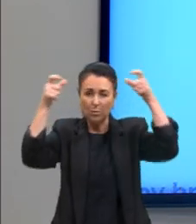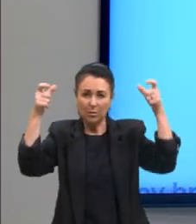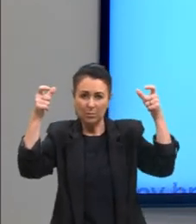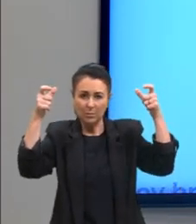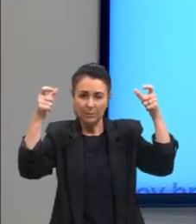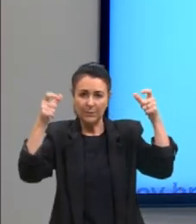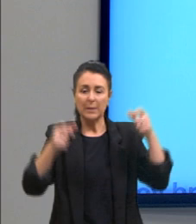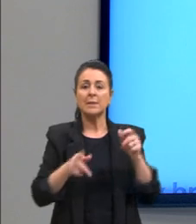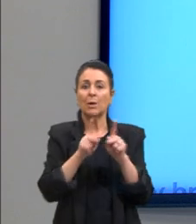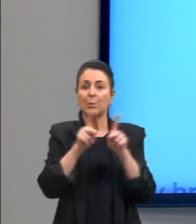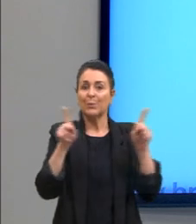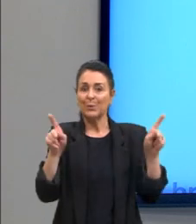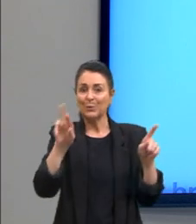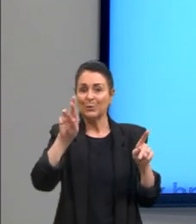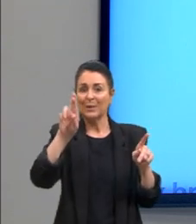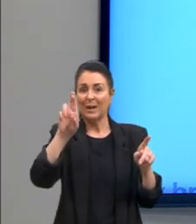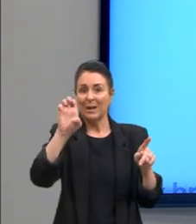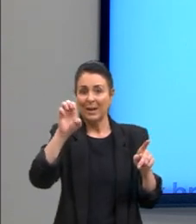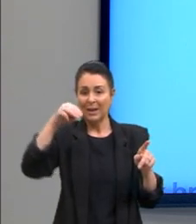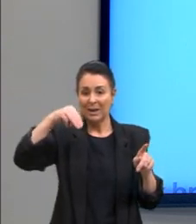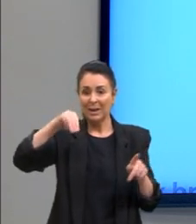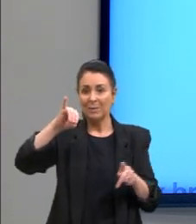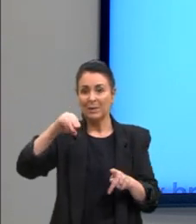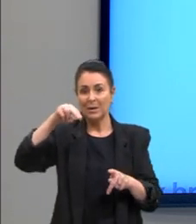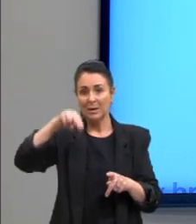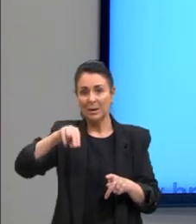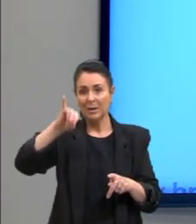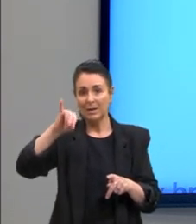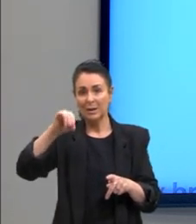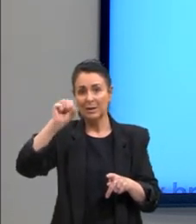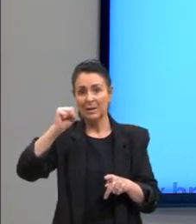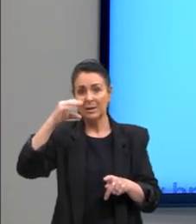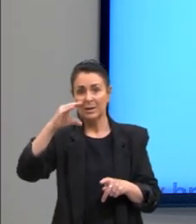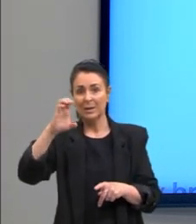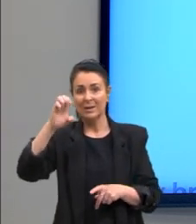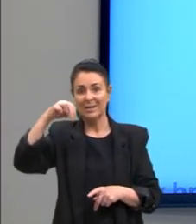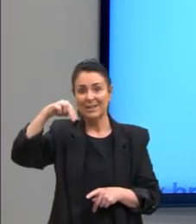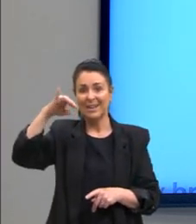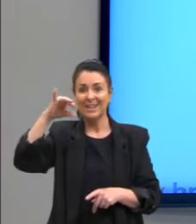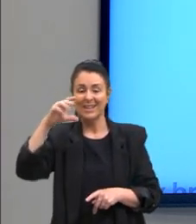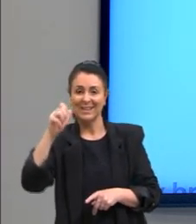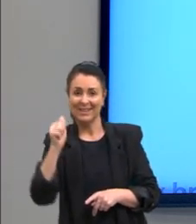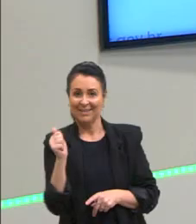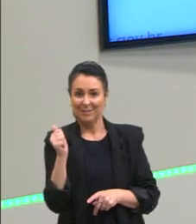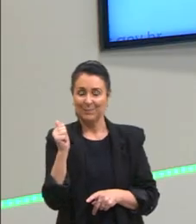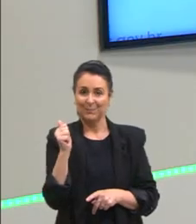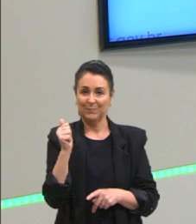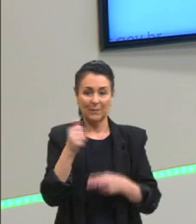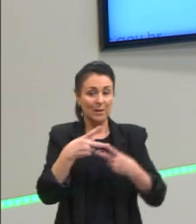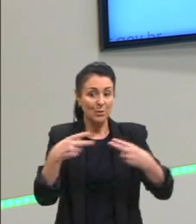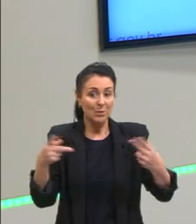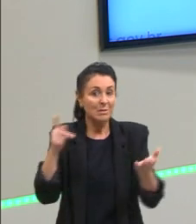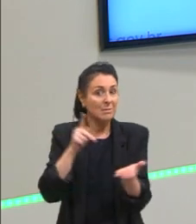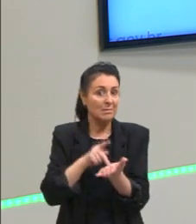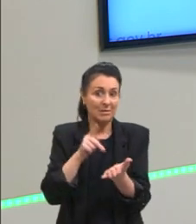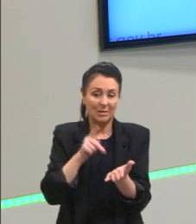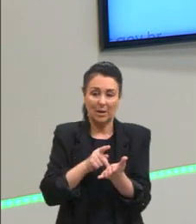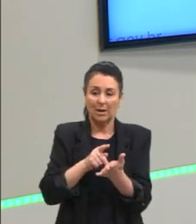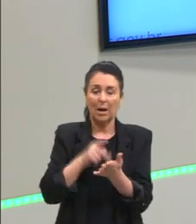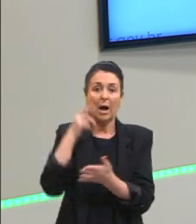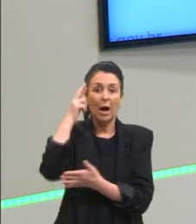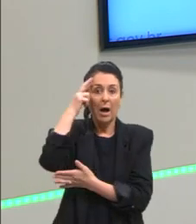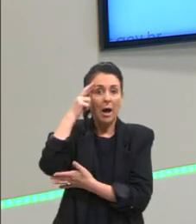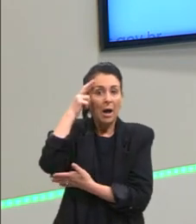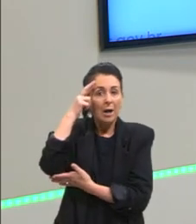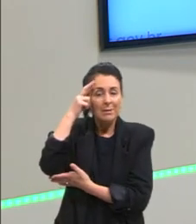reminiscência e, portanto, a importância da educação. Então, já haveria tido conhecimento das coisas verdadeiras e a razão